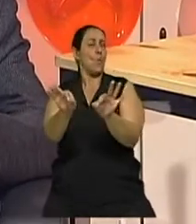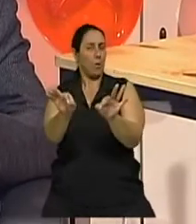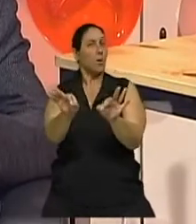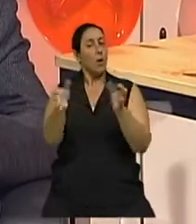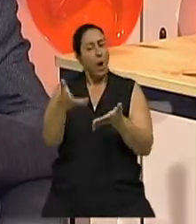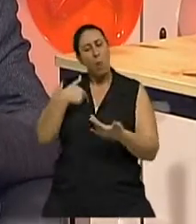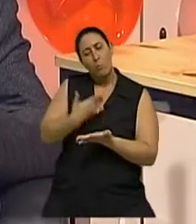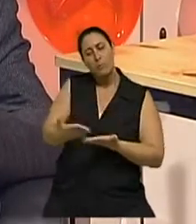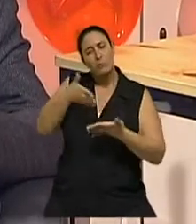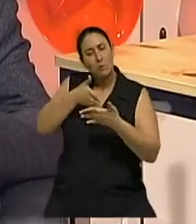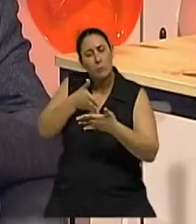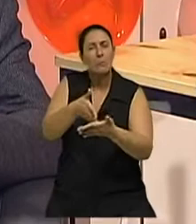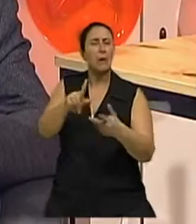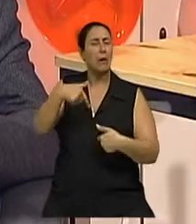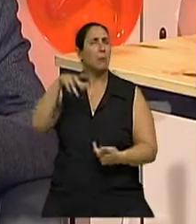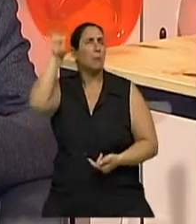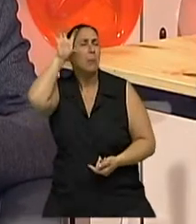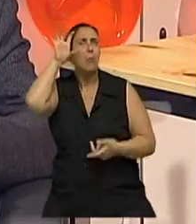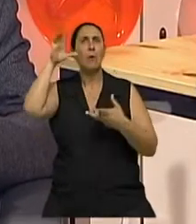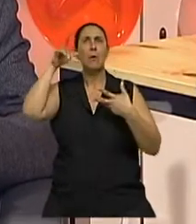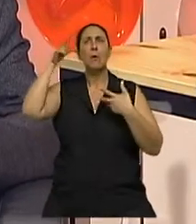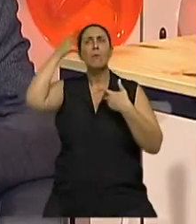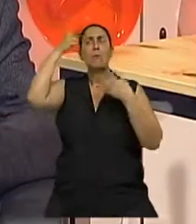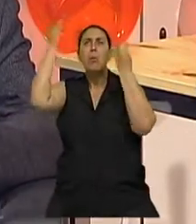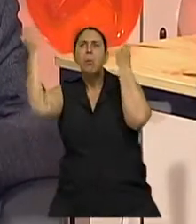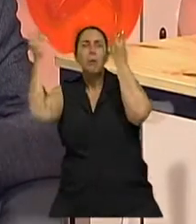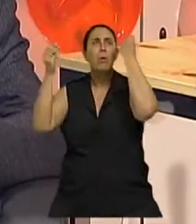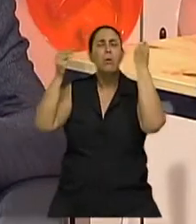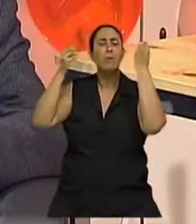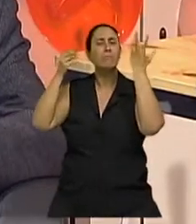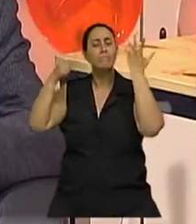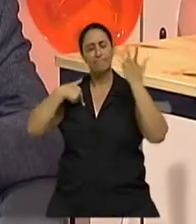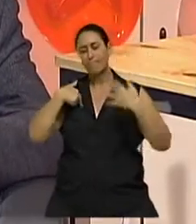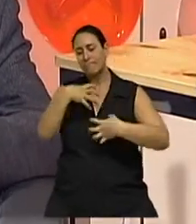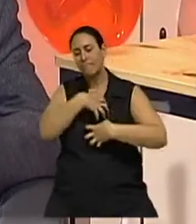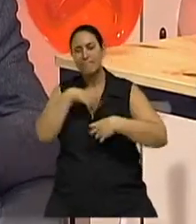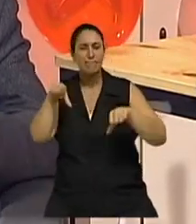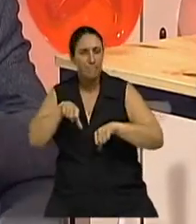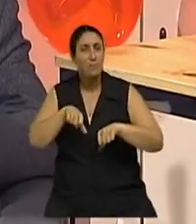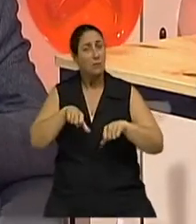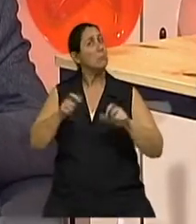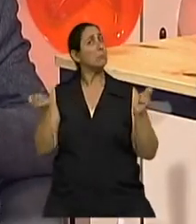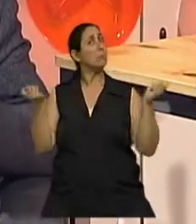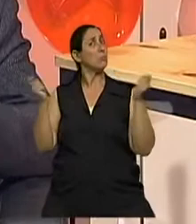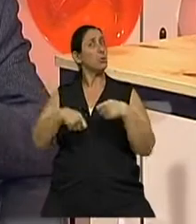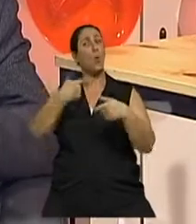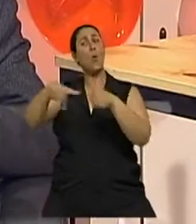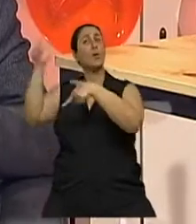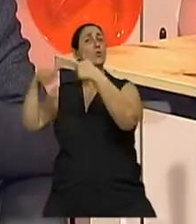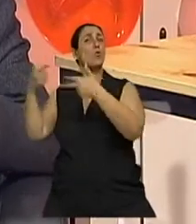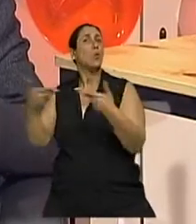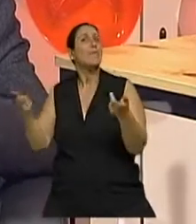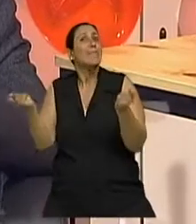que não é a mesma, a memória que não é a mesma, né? Mas existem outras coisas que podem também modificar para melhor,